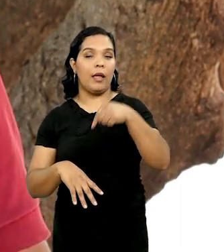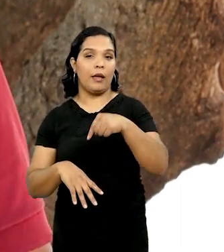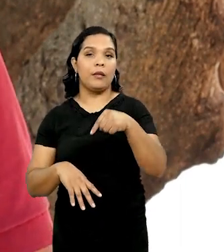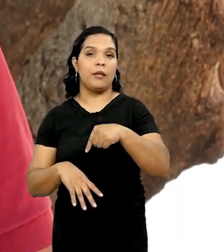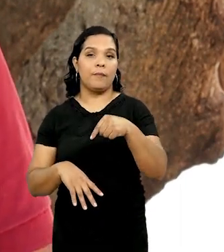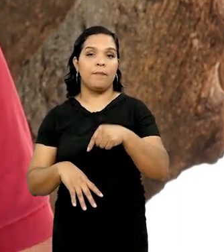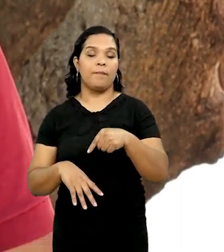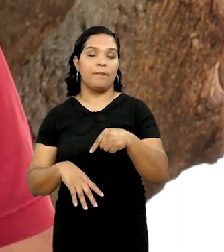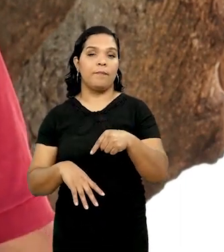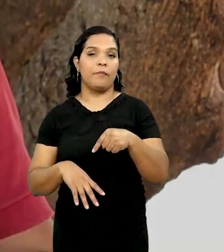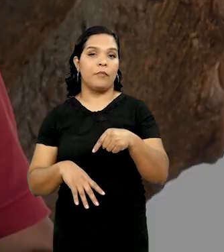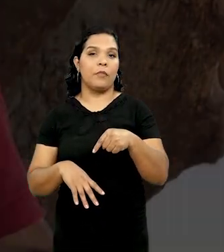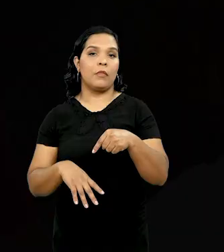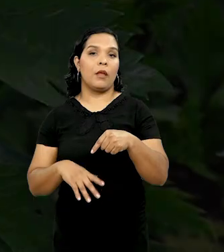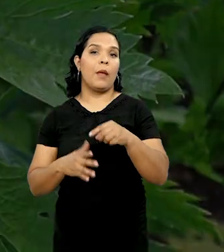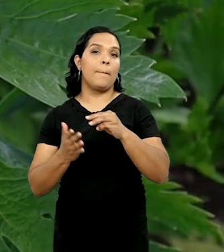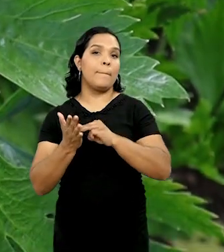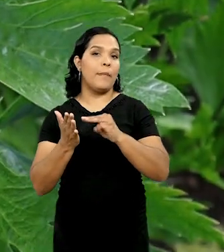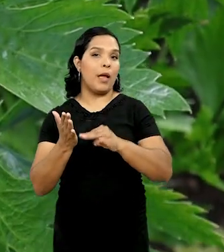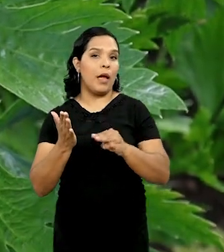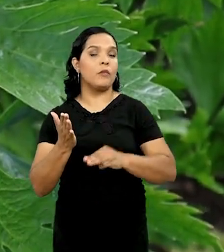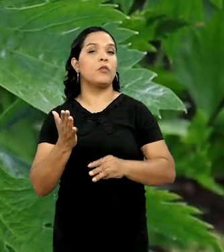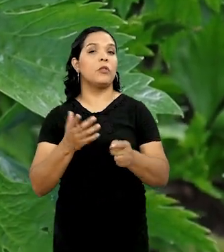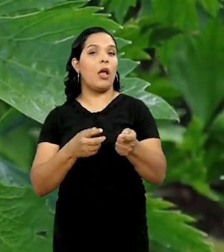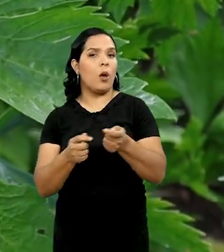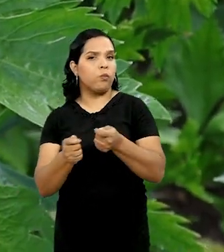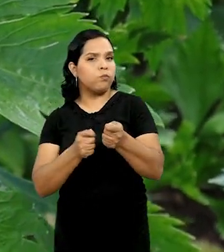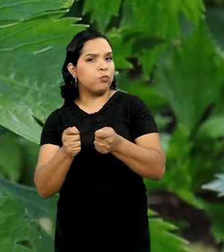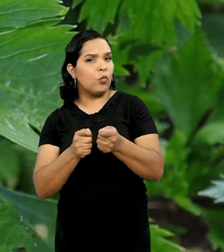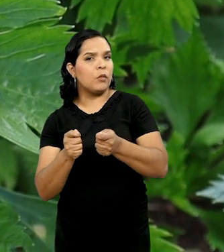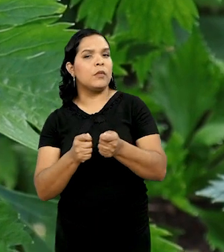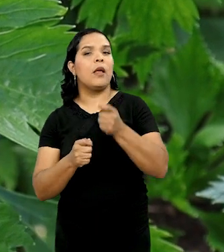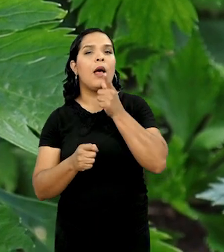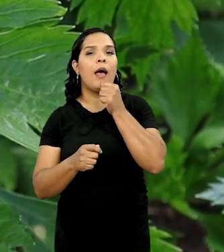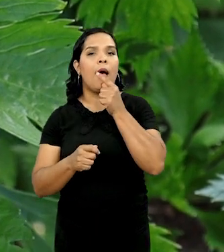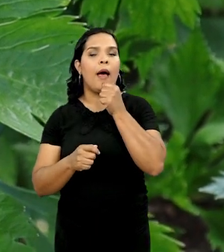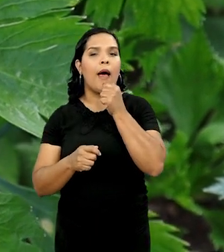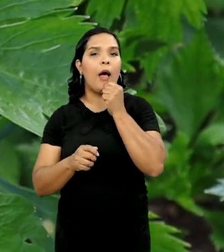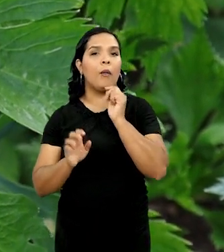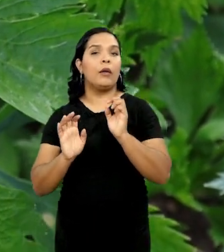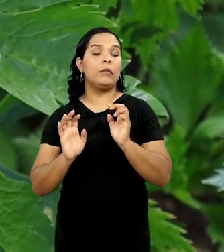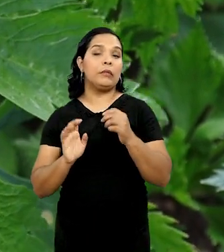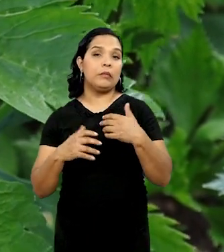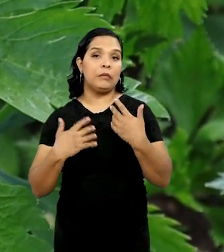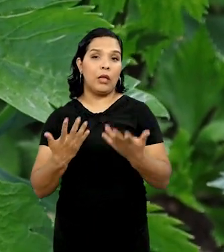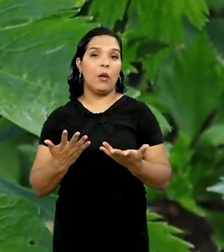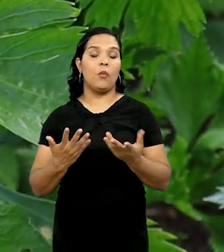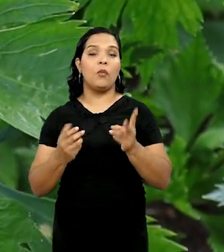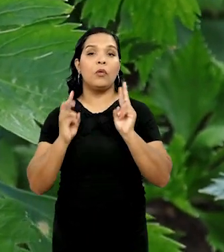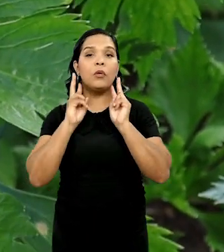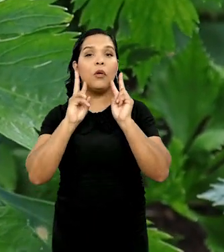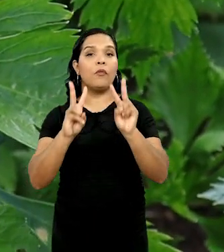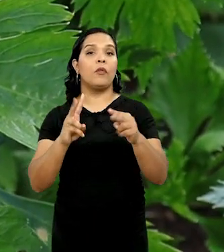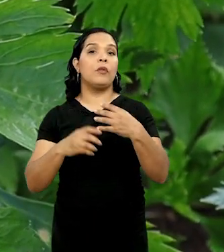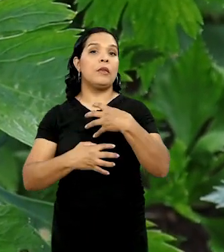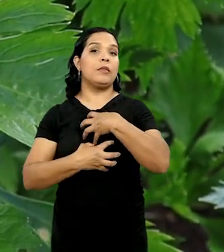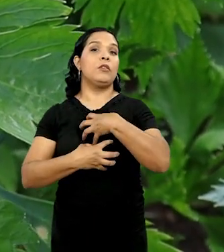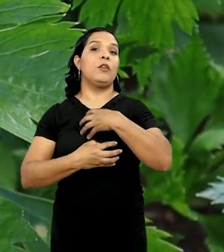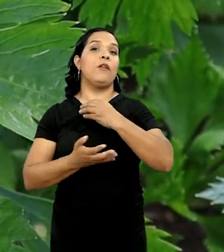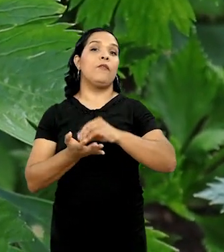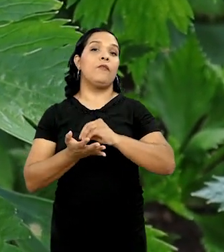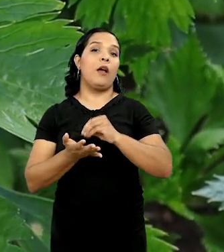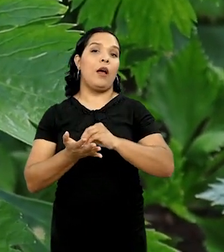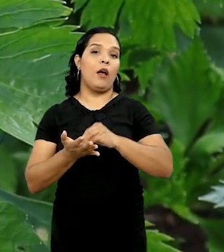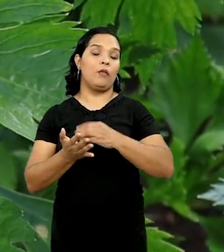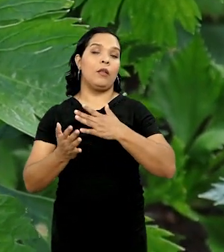métodos de economizar água, de produzir com pouca água. Então, o que eu vi aqui foi o que eu